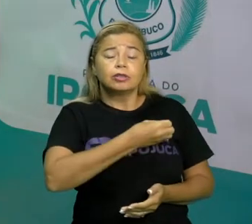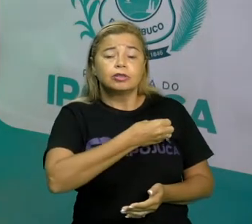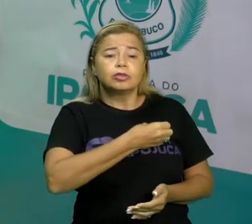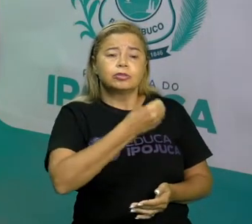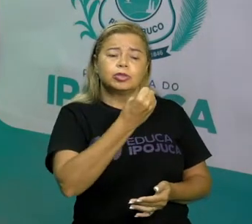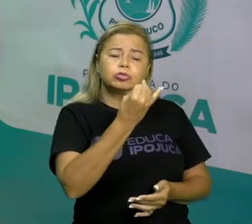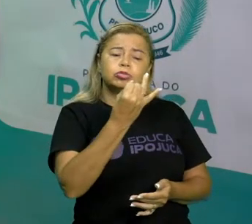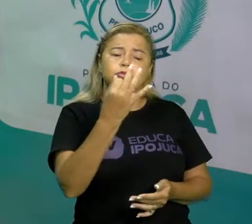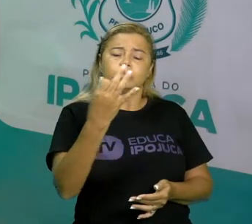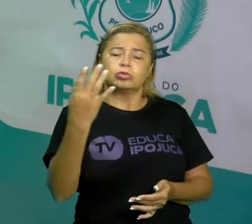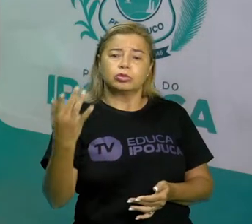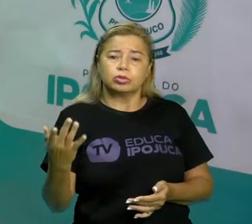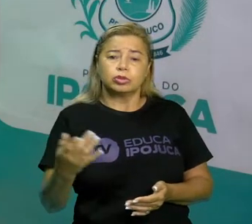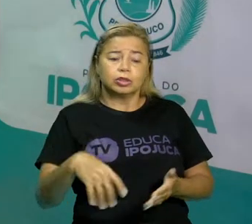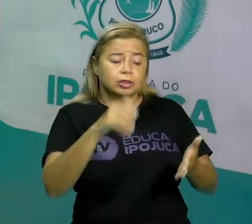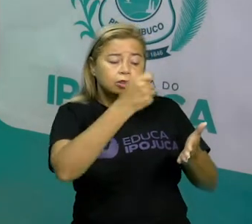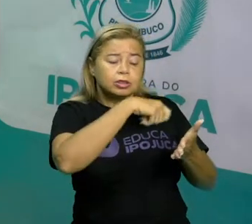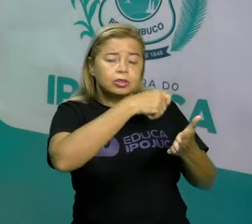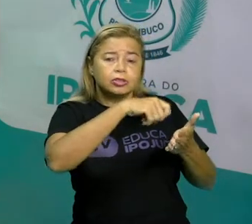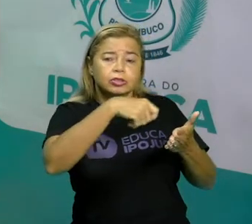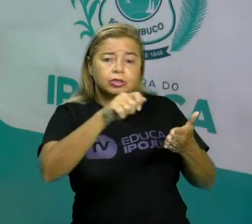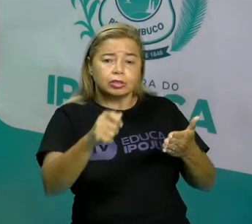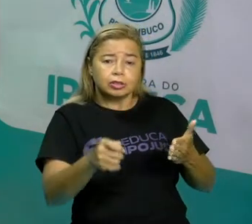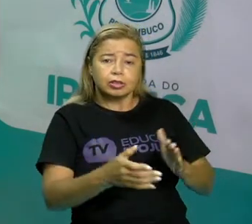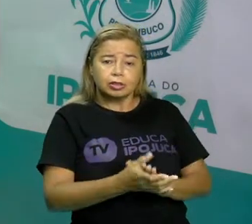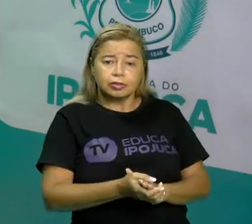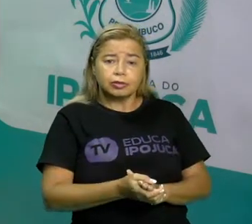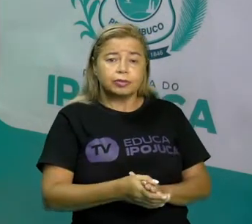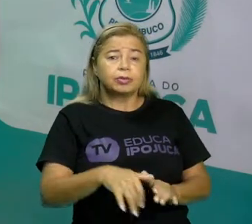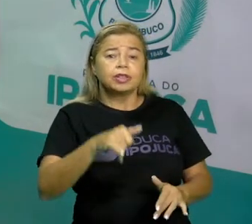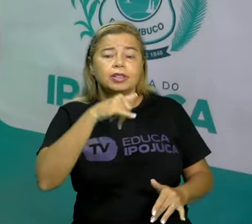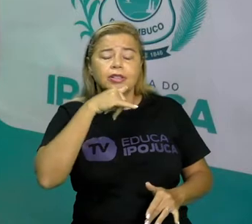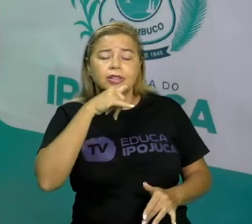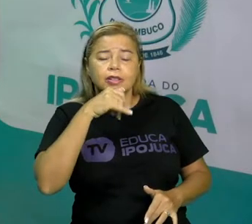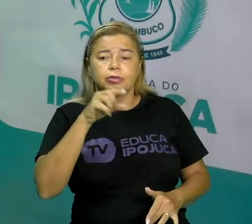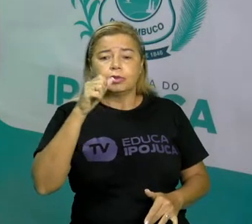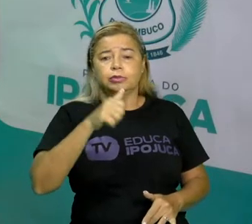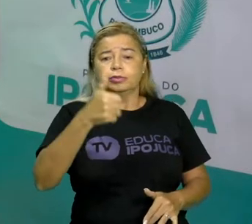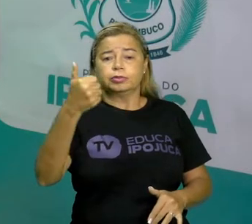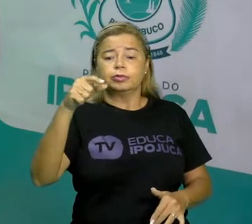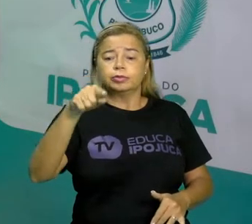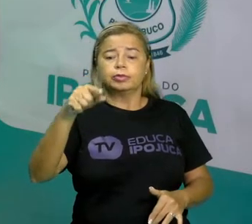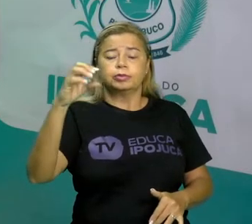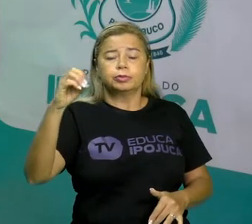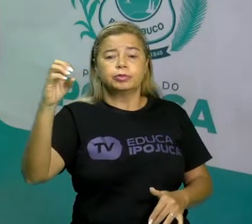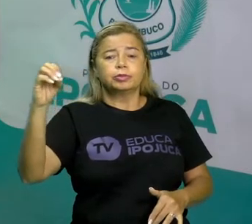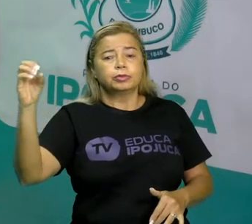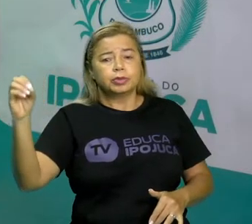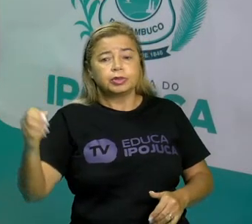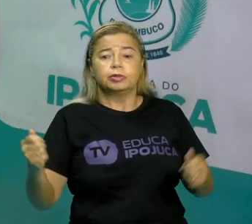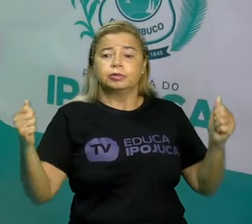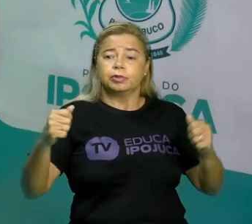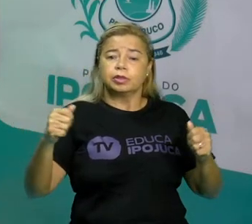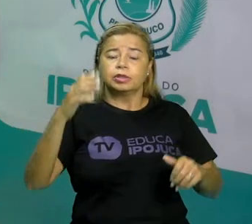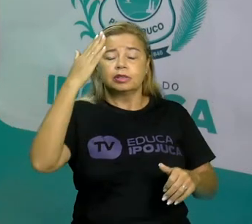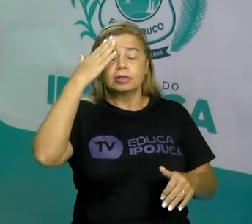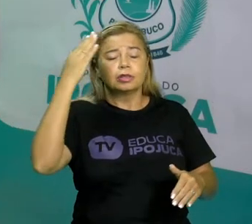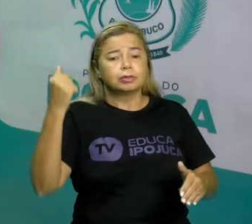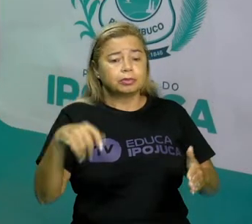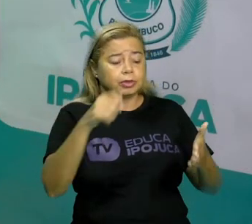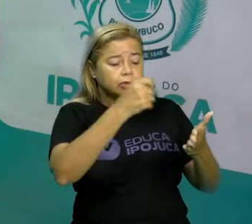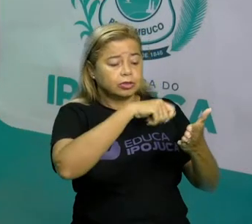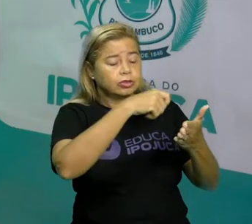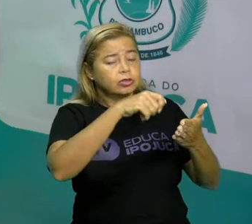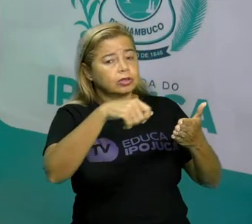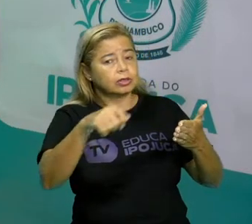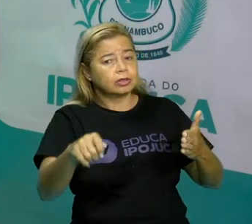escrever como a gente fala. Por exemplo, se eu falo mil, como é que eu escrevo mil? Se eu falo cento e noventa, como é que eu escrevo